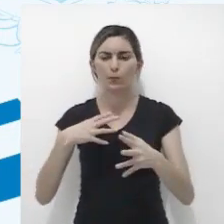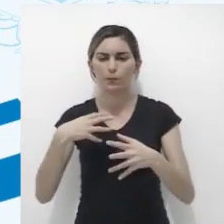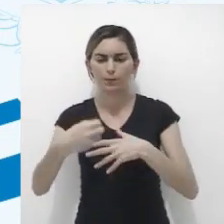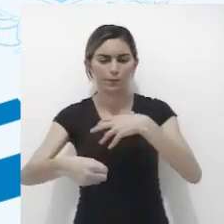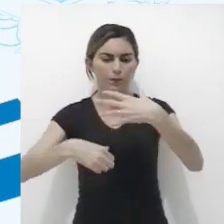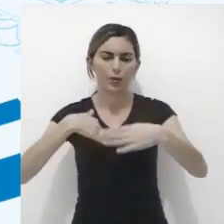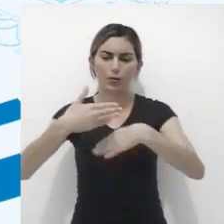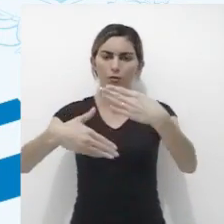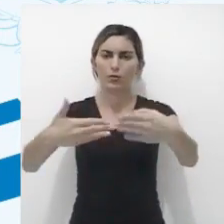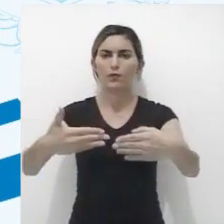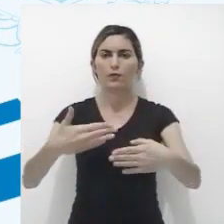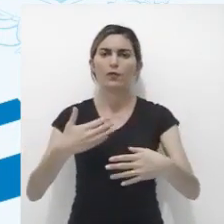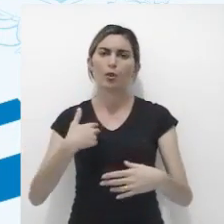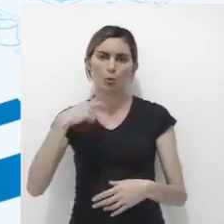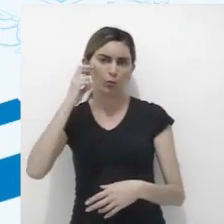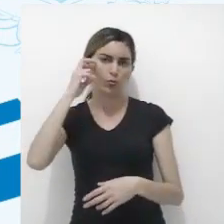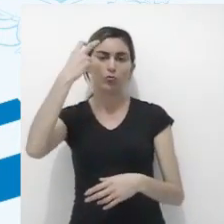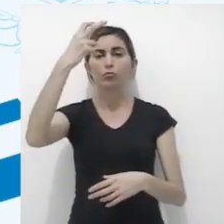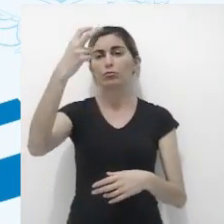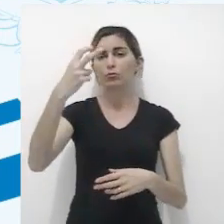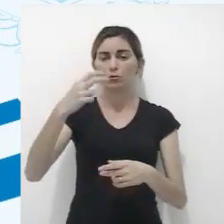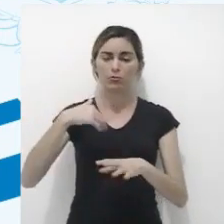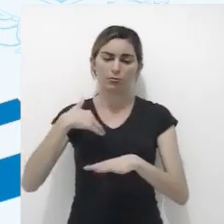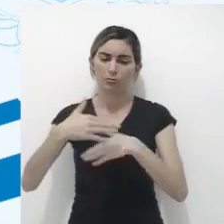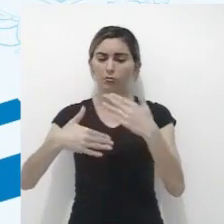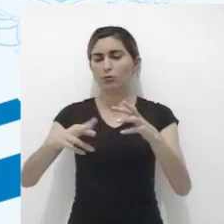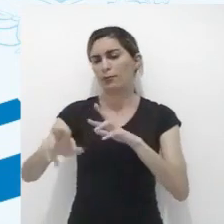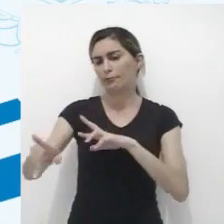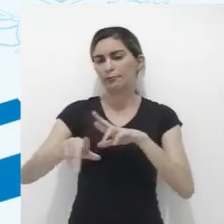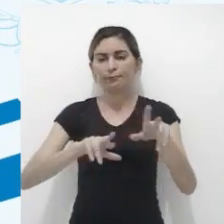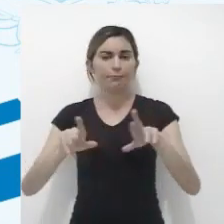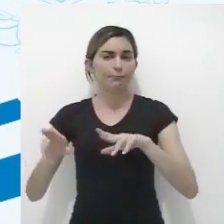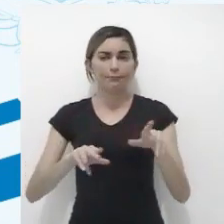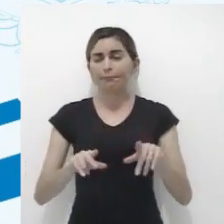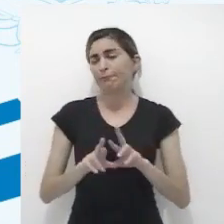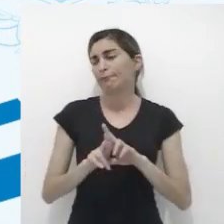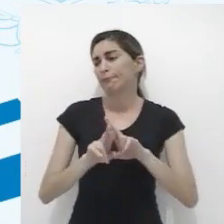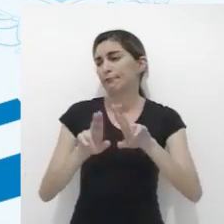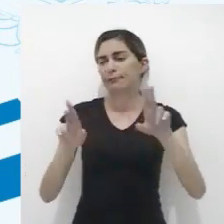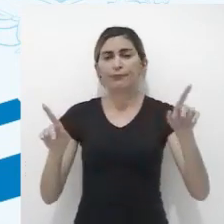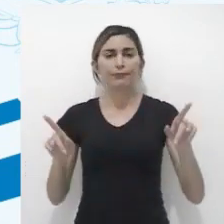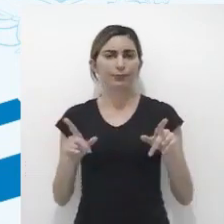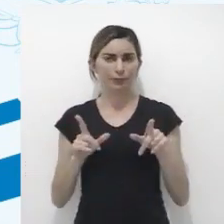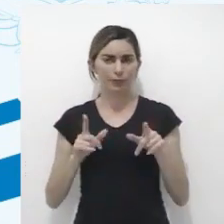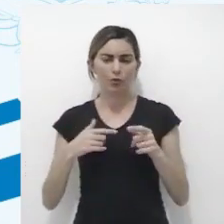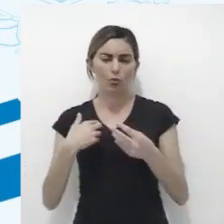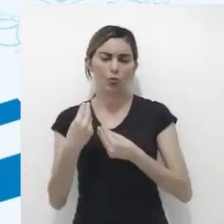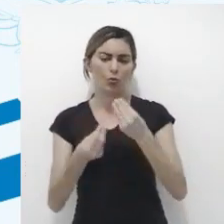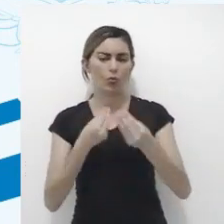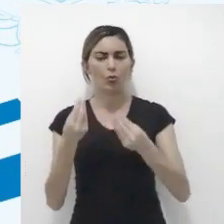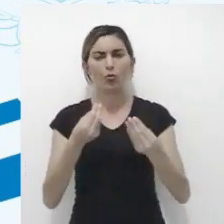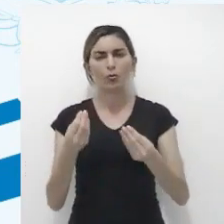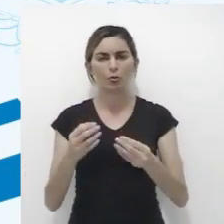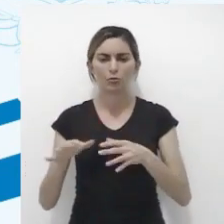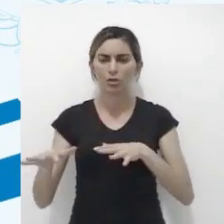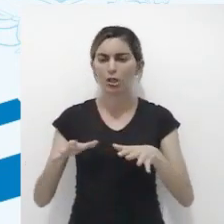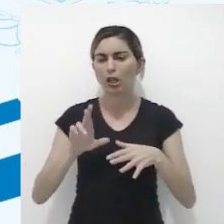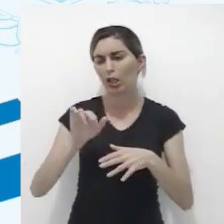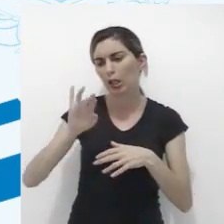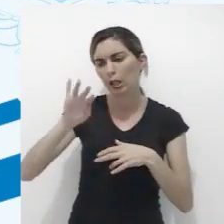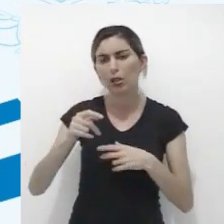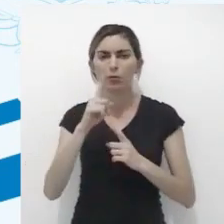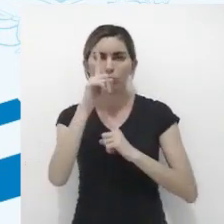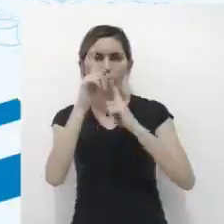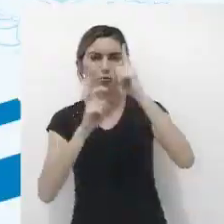absorvidos durante a nossa formação cultural, gerando uma diversidade fantástica de formas, ritmos